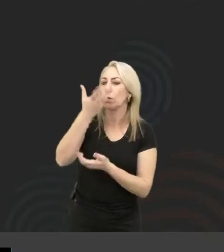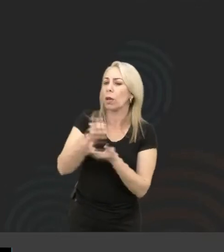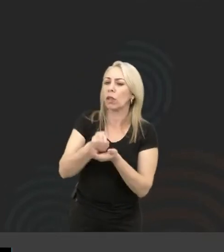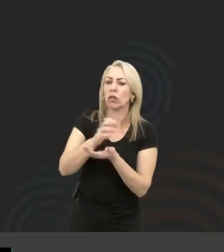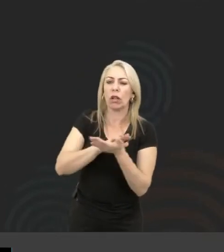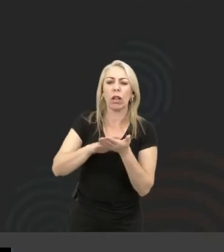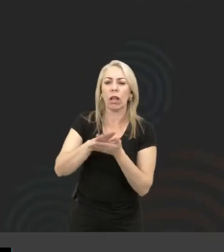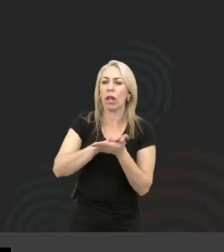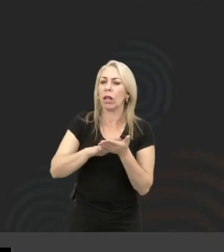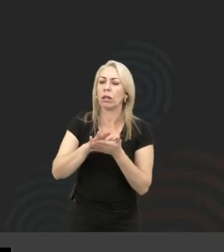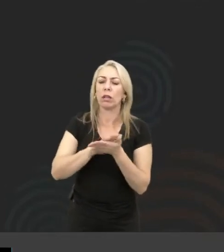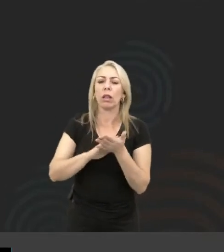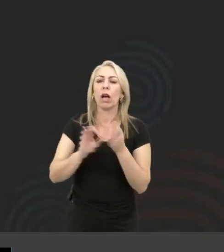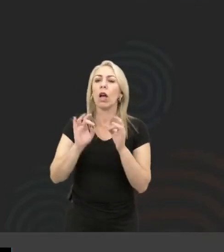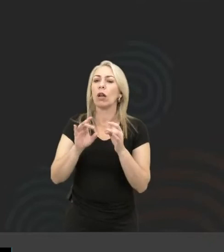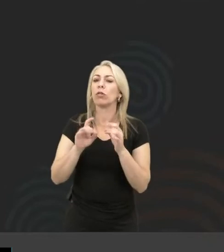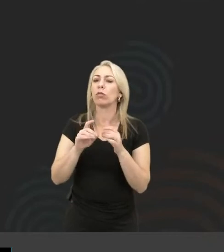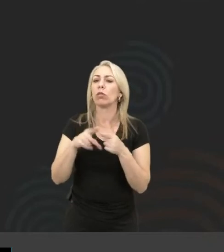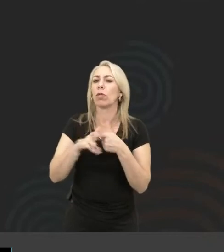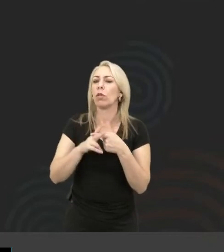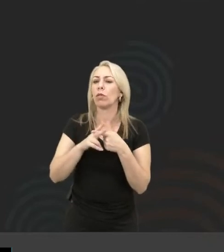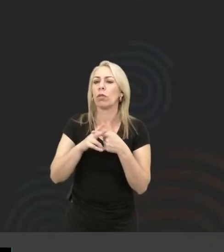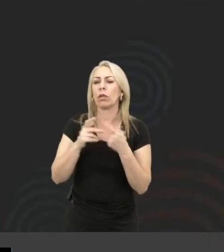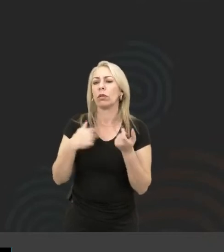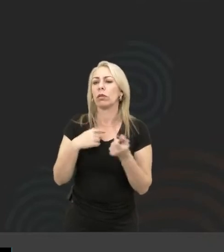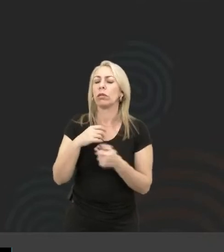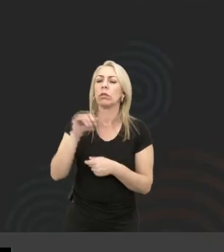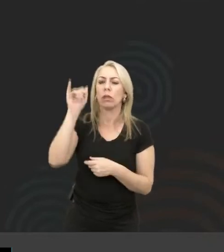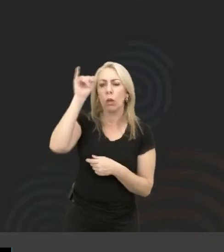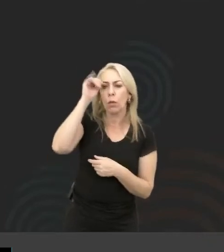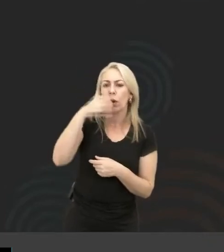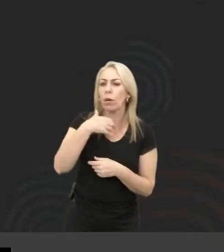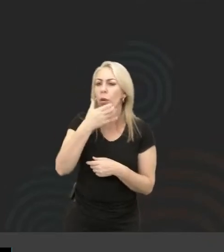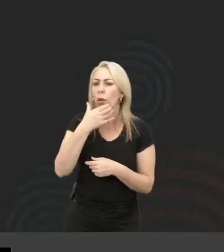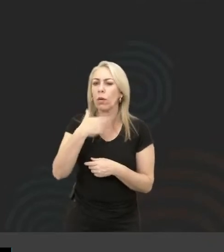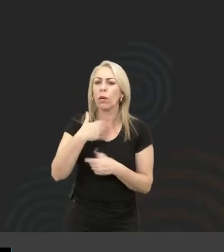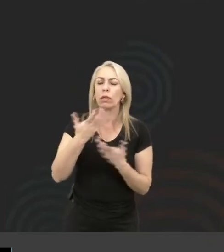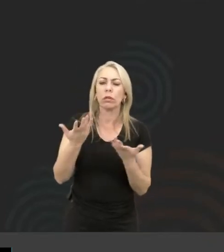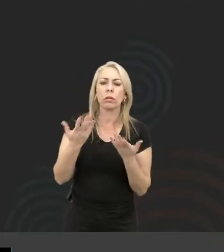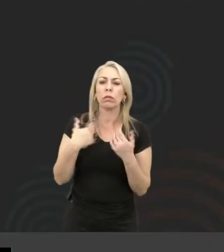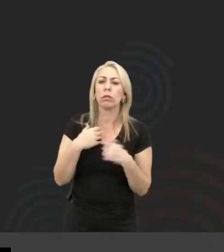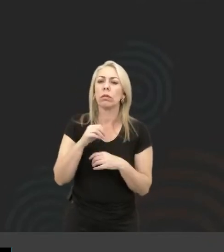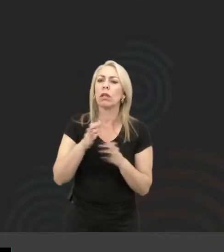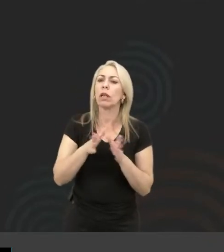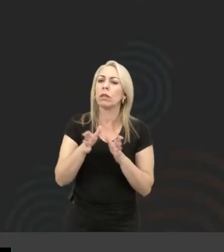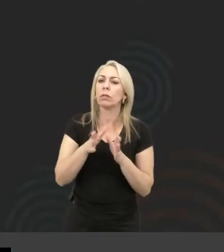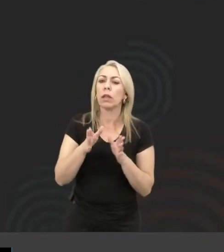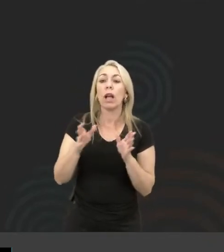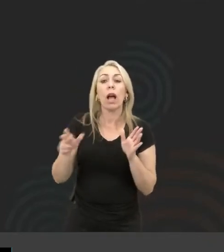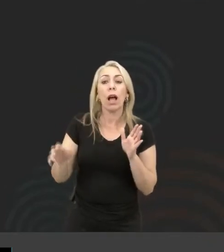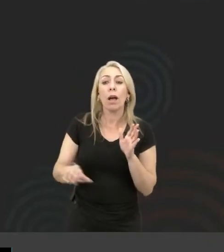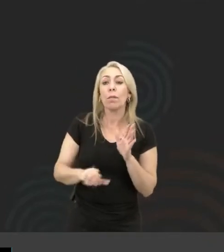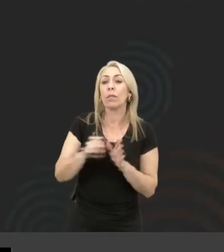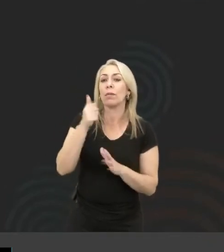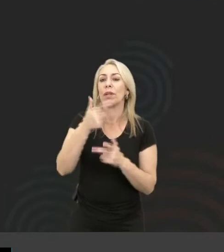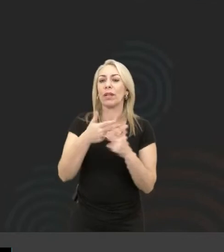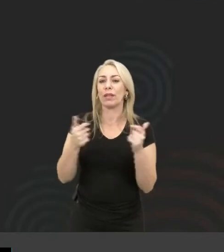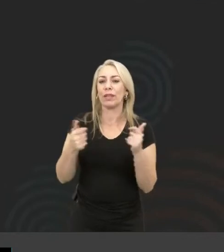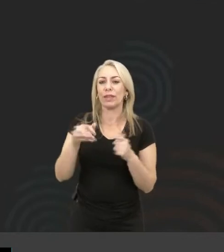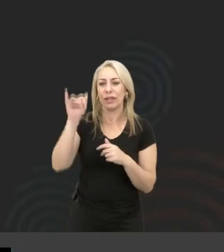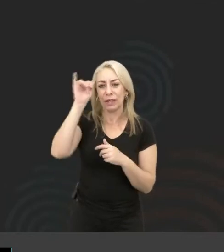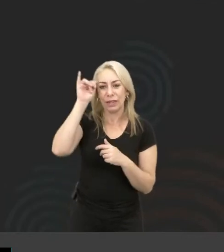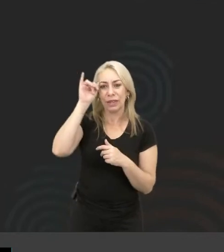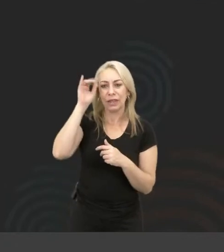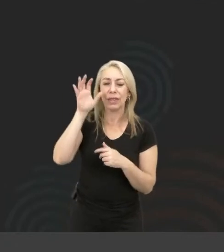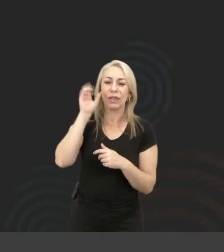não precisa fazer nada. É só ir lá nas configurações, seja iOS ou Android, configurações. Acessibilidade é a primeira coisa. No iOS é o